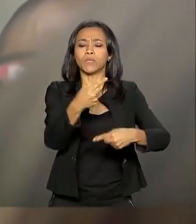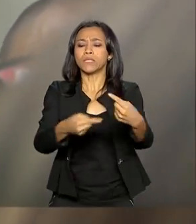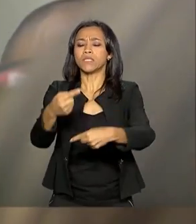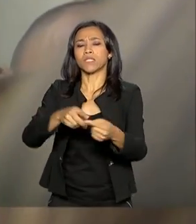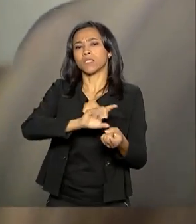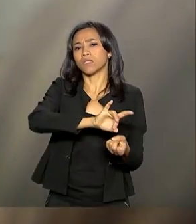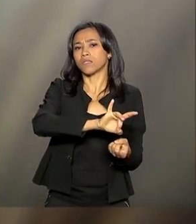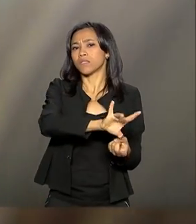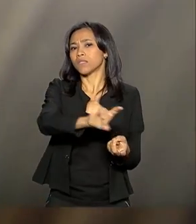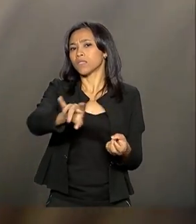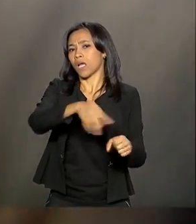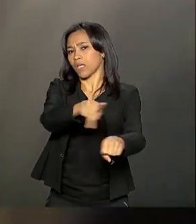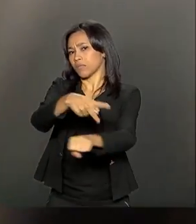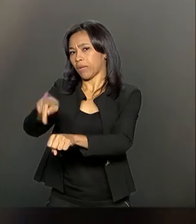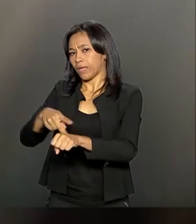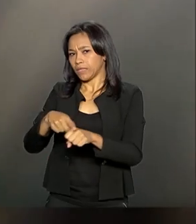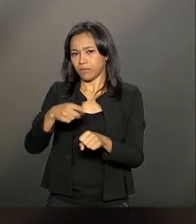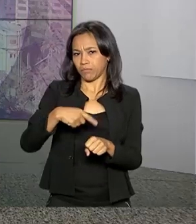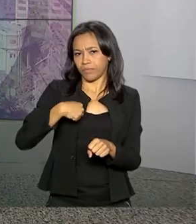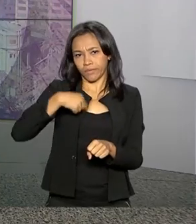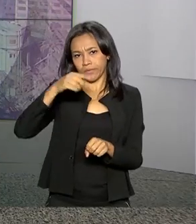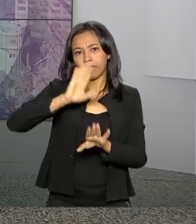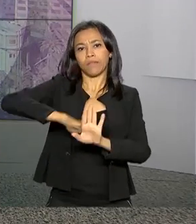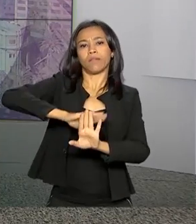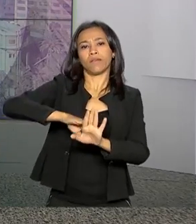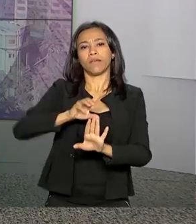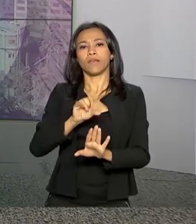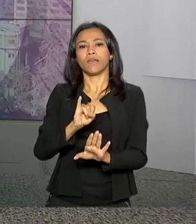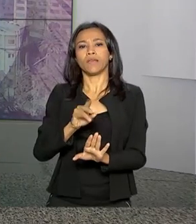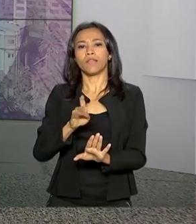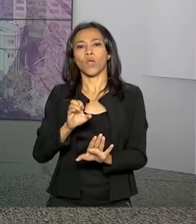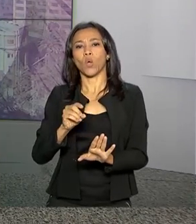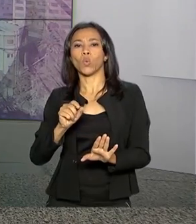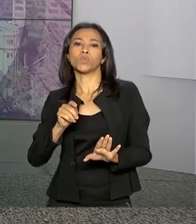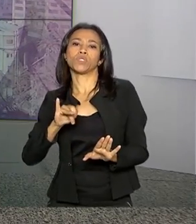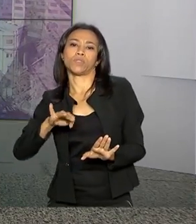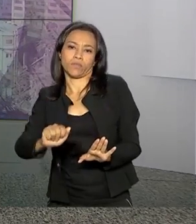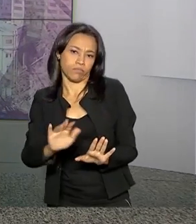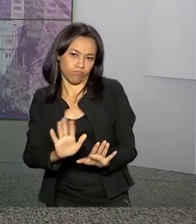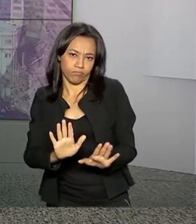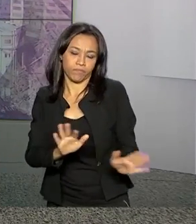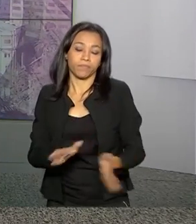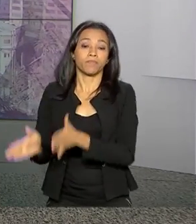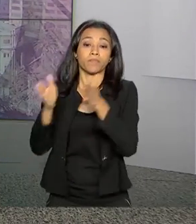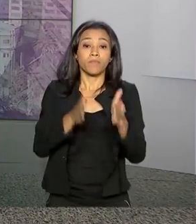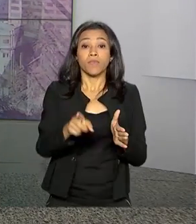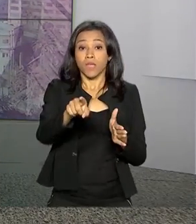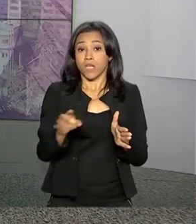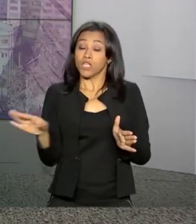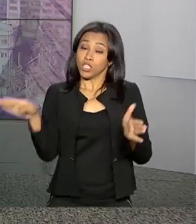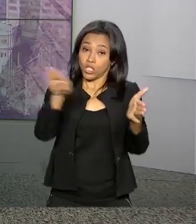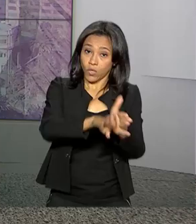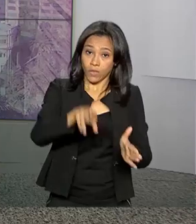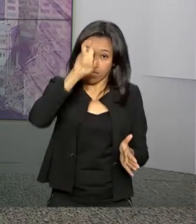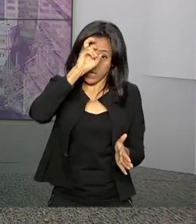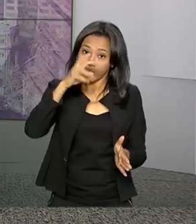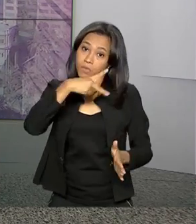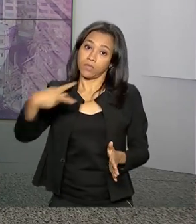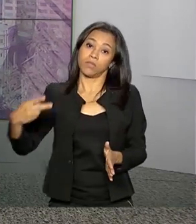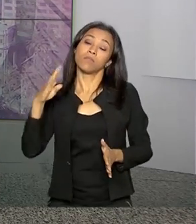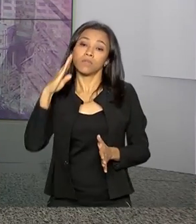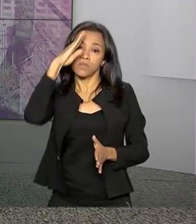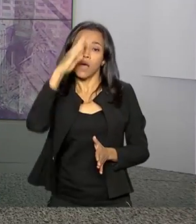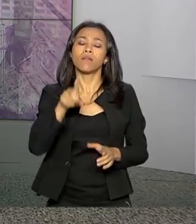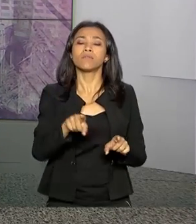movidas por ideologia. Olha, e na quinta-feira, ao chegar a Santiago no Chile, o presidente Jair Bolsonaro